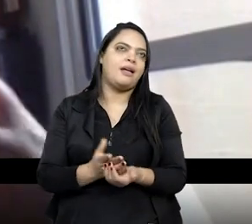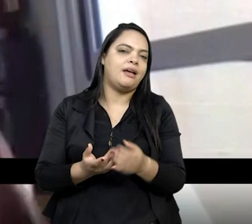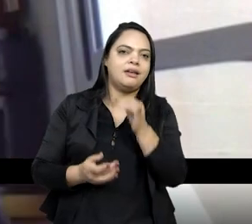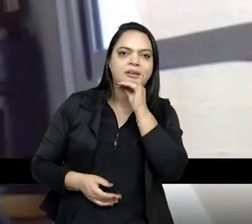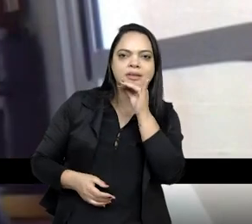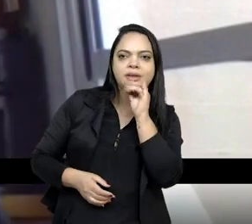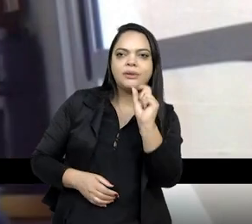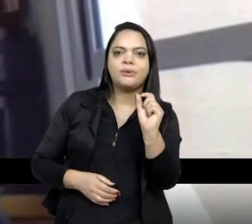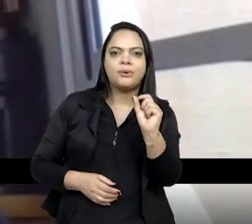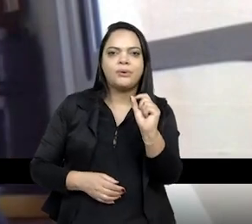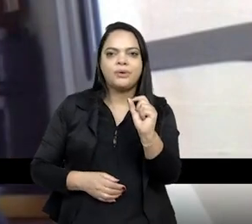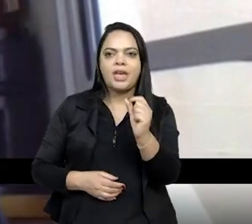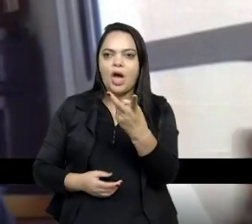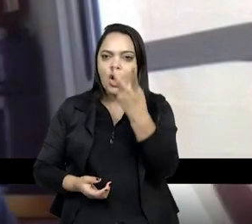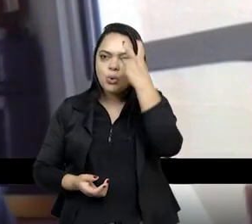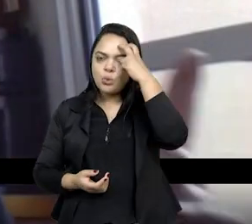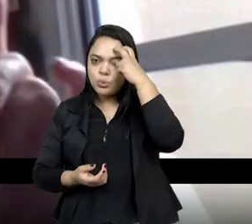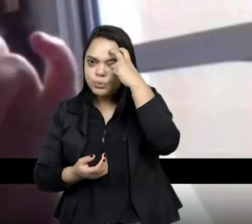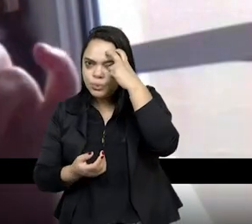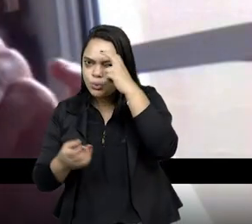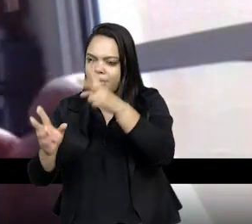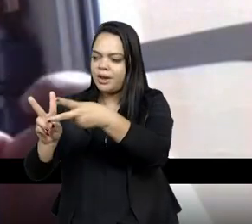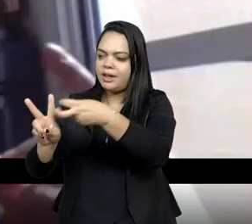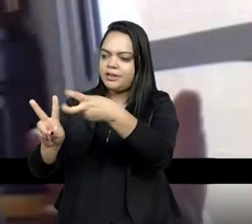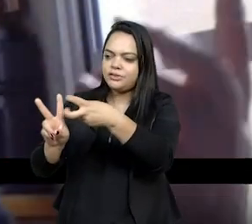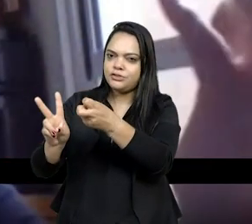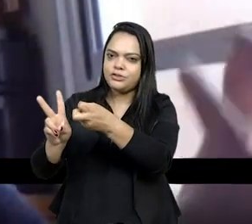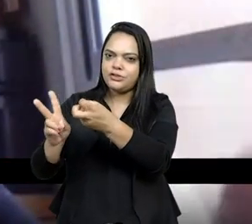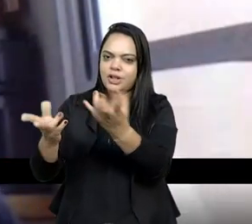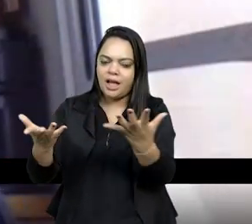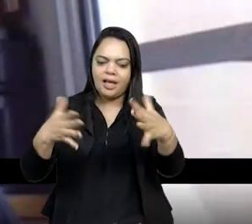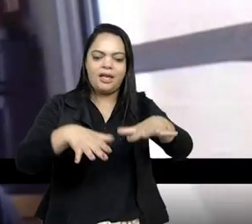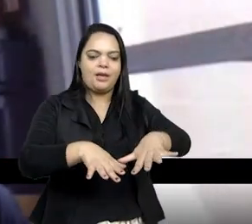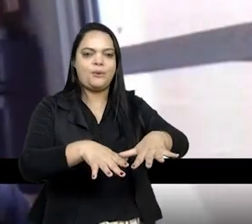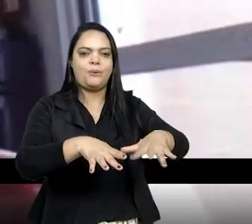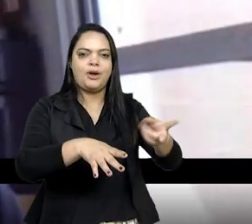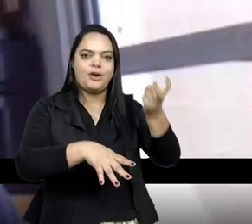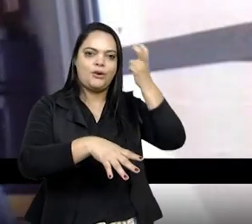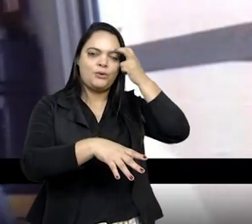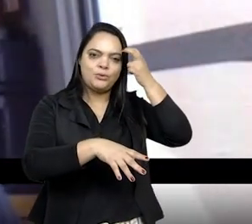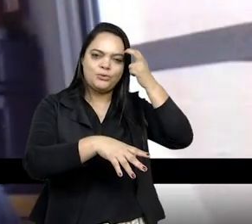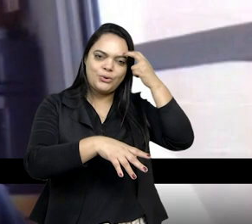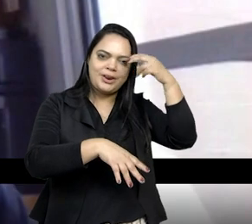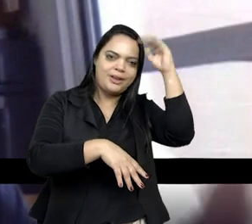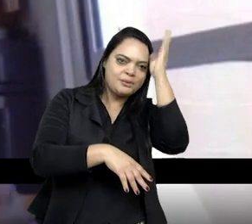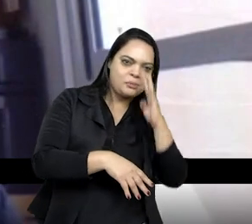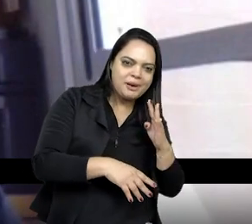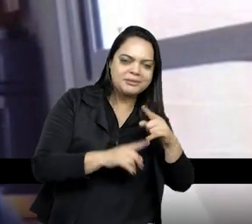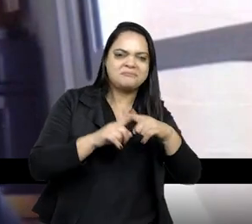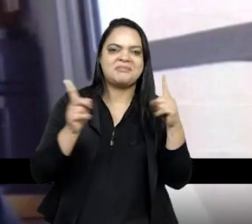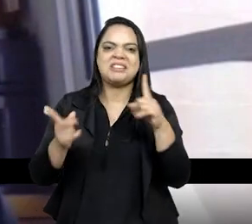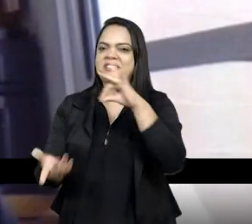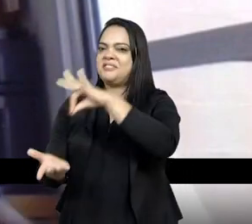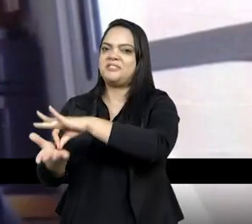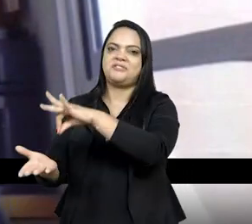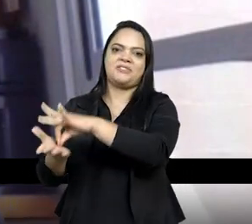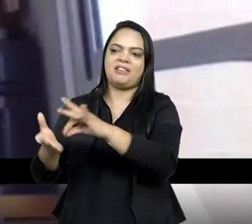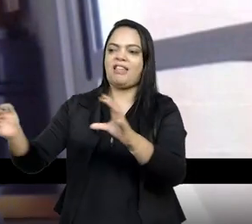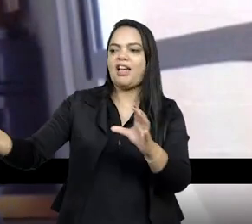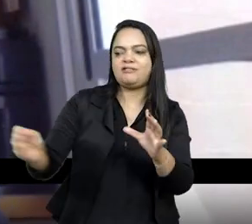eu vou dizer, inserção da cultura indígena, indígena na cultura nacional, mas sem efetivamente haver uma